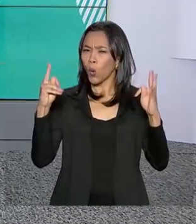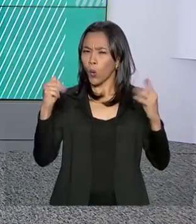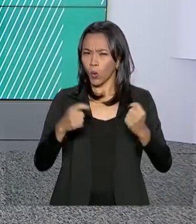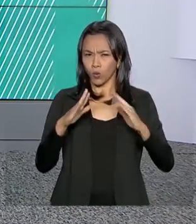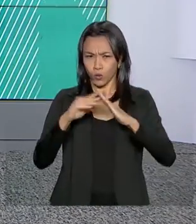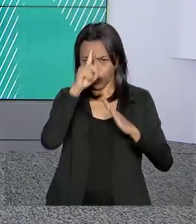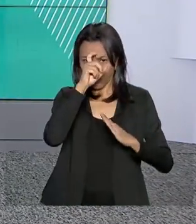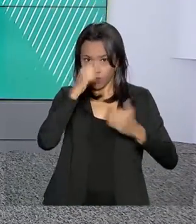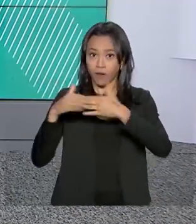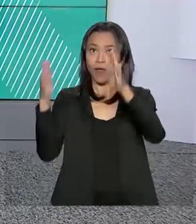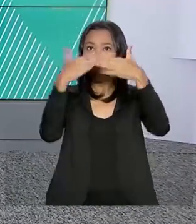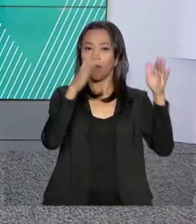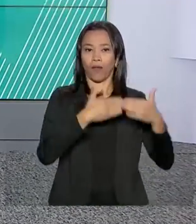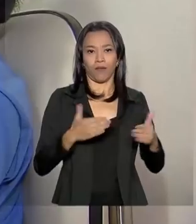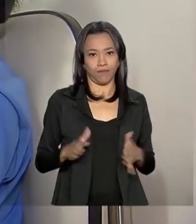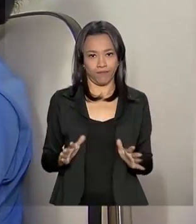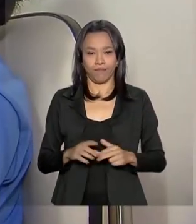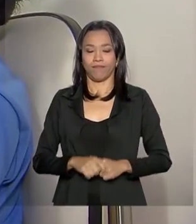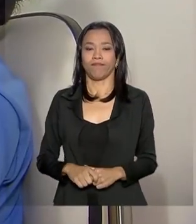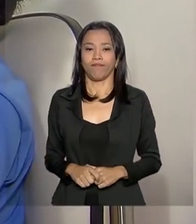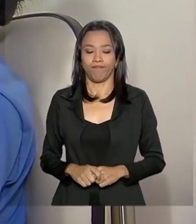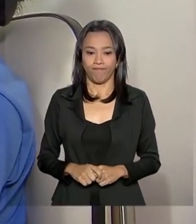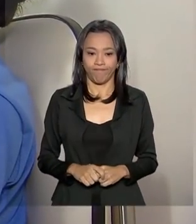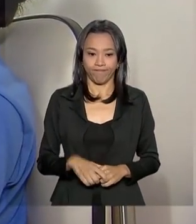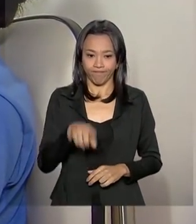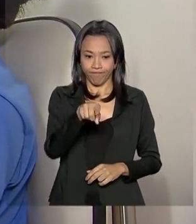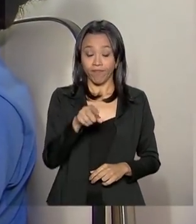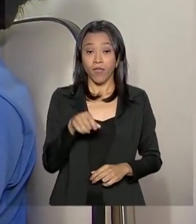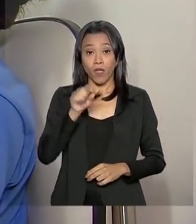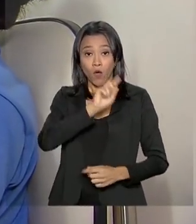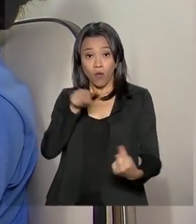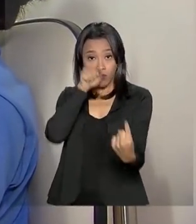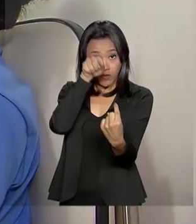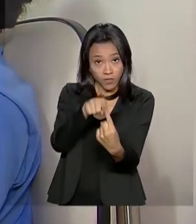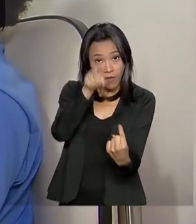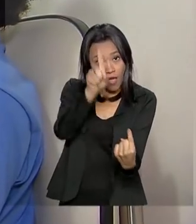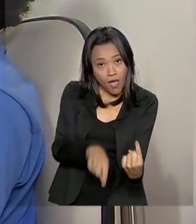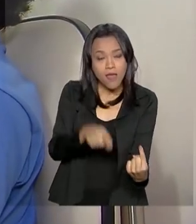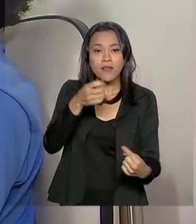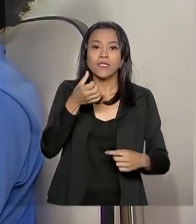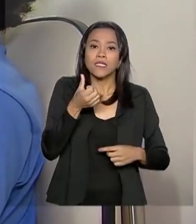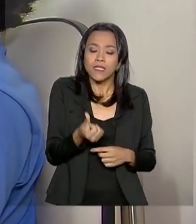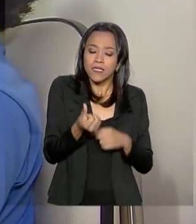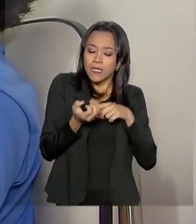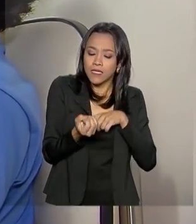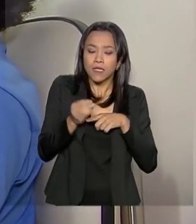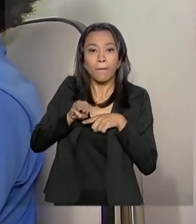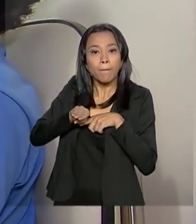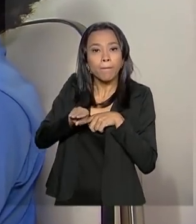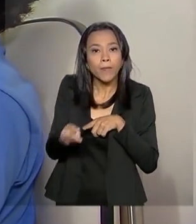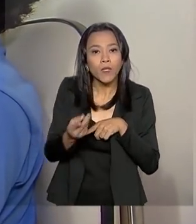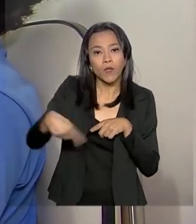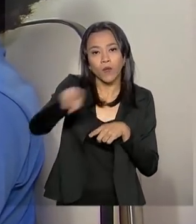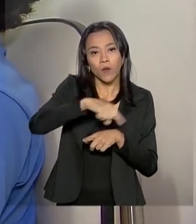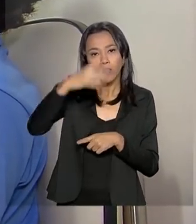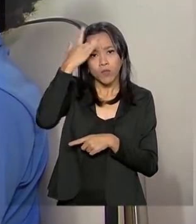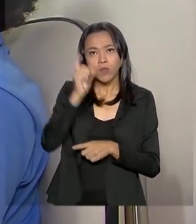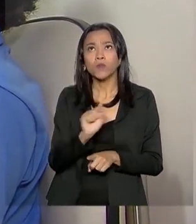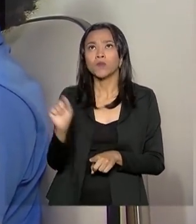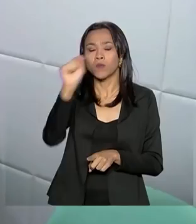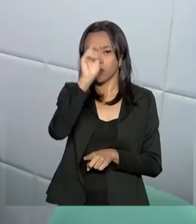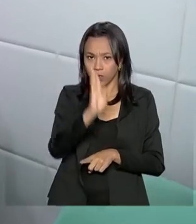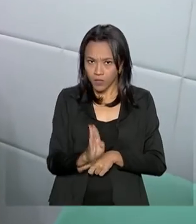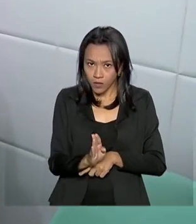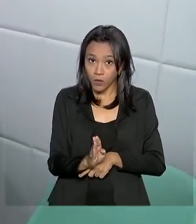vão estar abertos. A meta é atingir cerca de 60 milhões de pessoas em todo o Brasil,